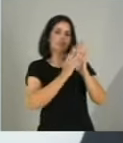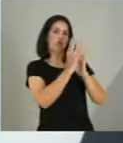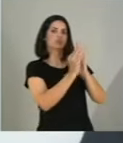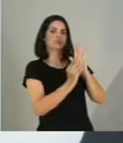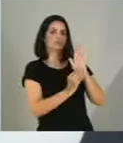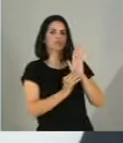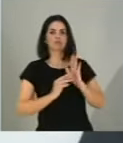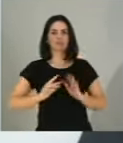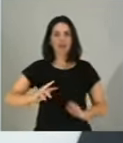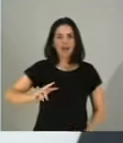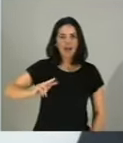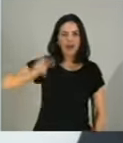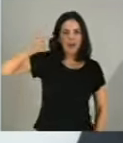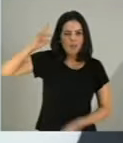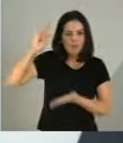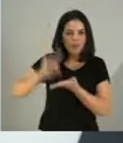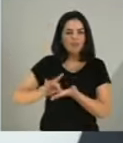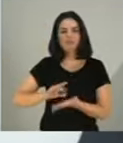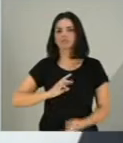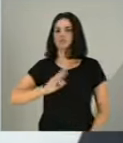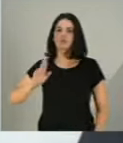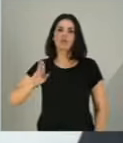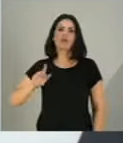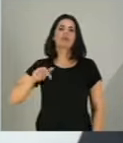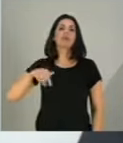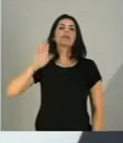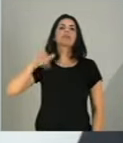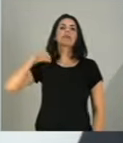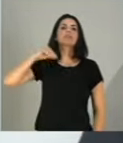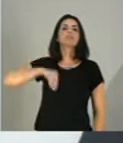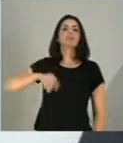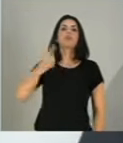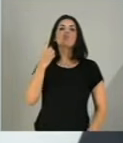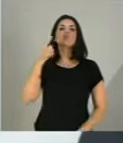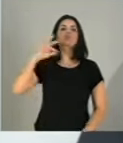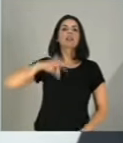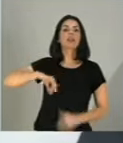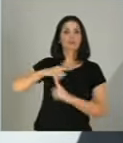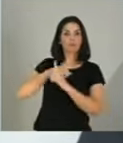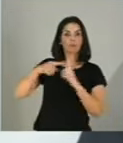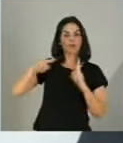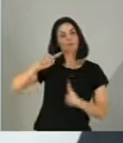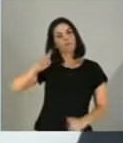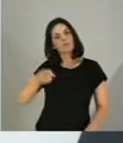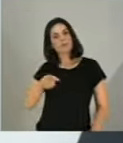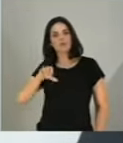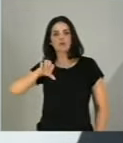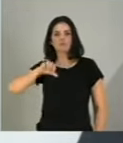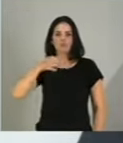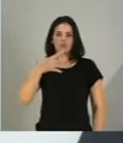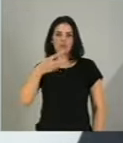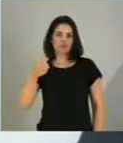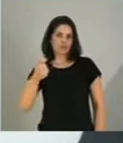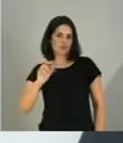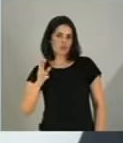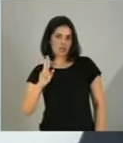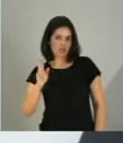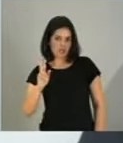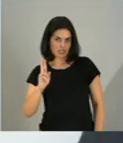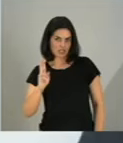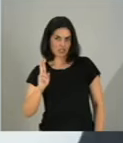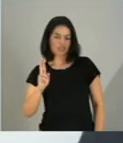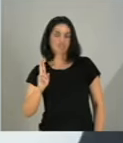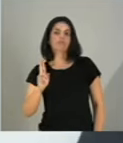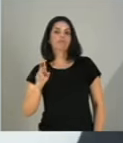real. Quem ganhar um salário mínimo e meio, ou seja, R$ 1.941, e essa é uma das